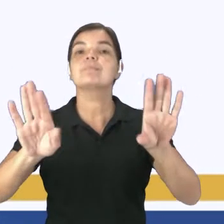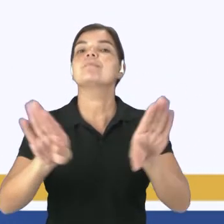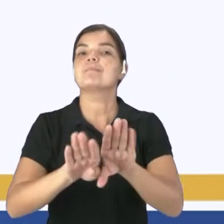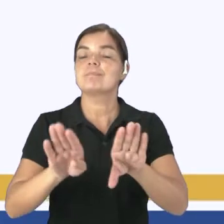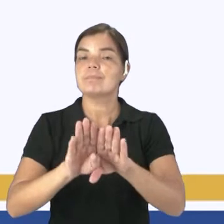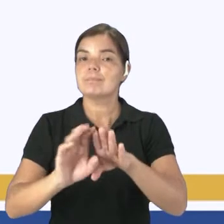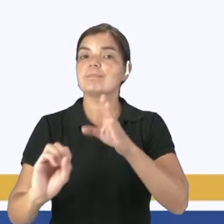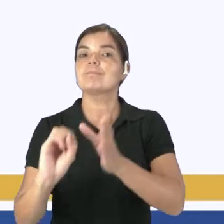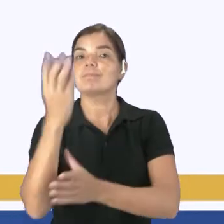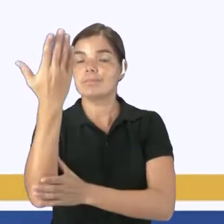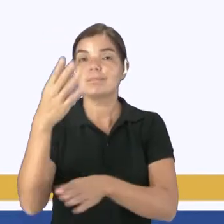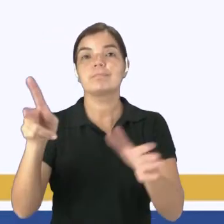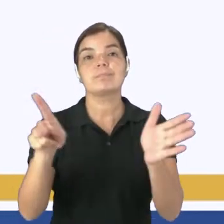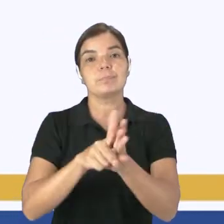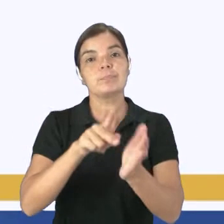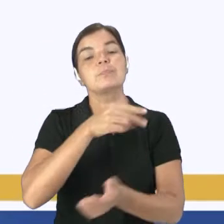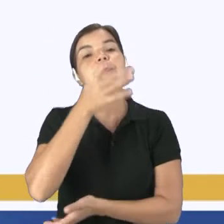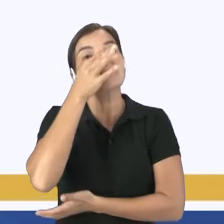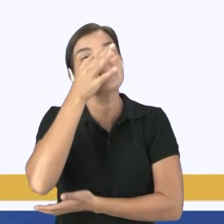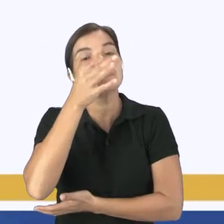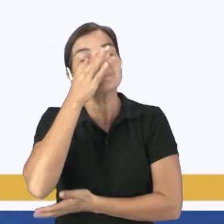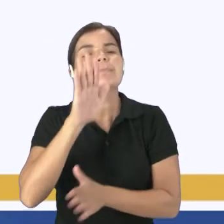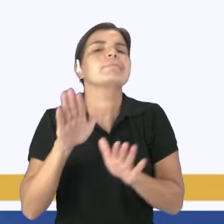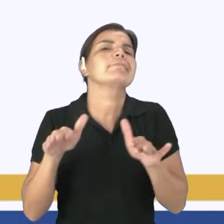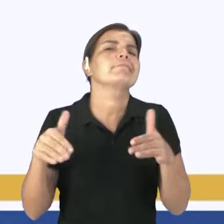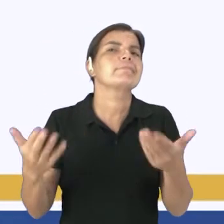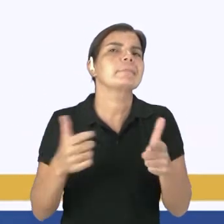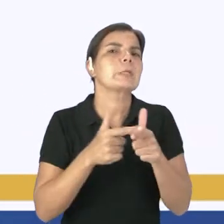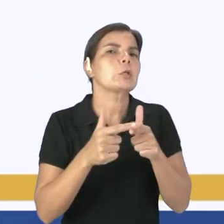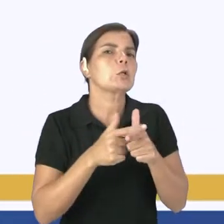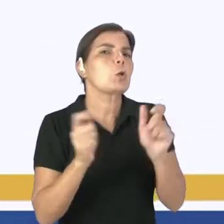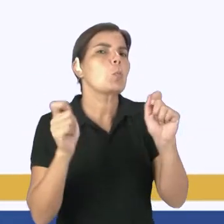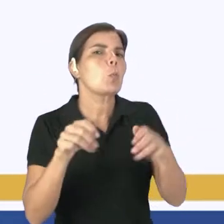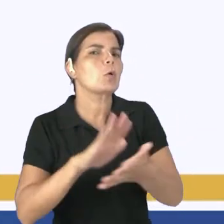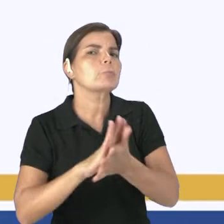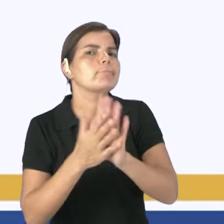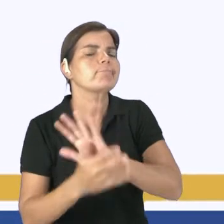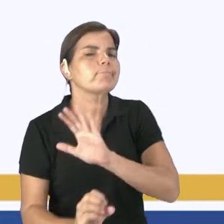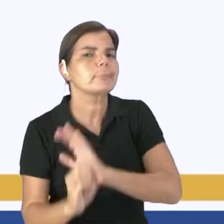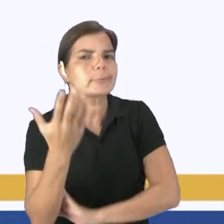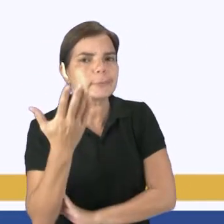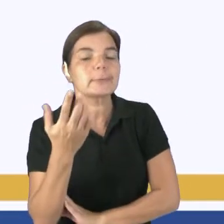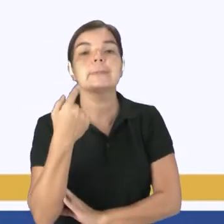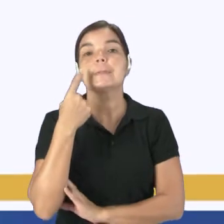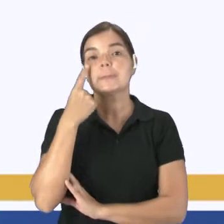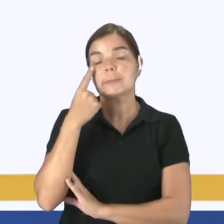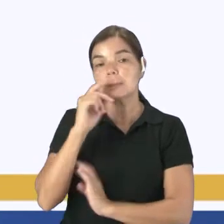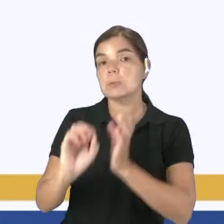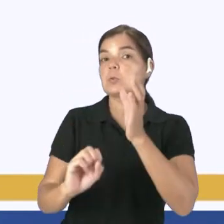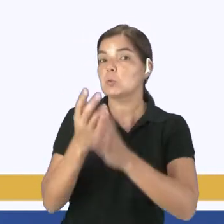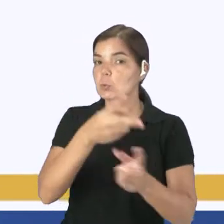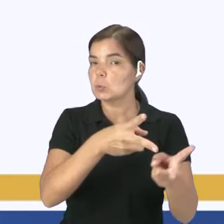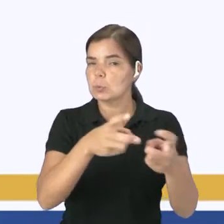própria fauna. E aí quais são alguns problemas que podem acabar acontecendo? Quando acontece exploração de mais, ou quando acontece